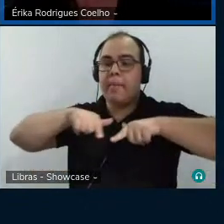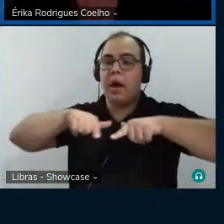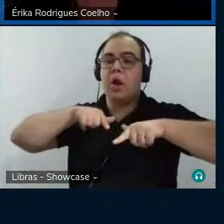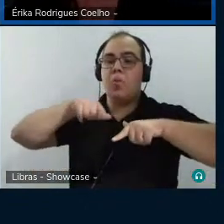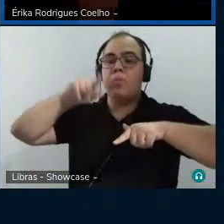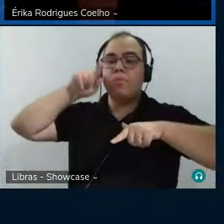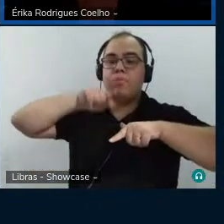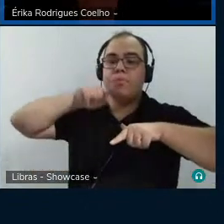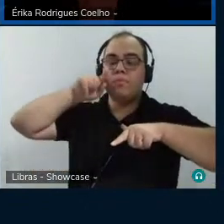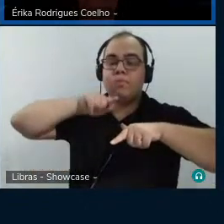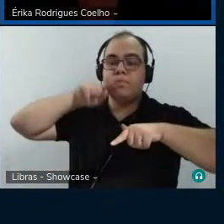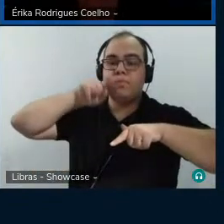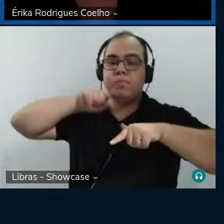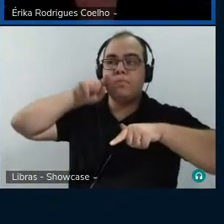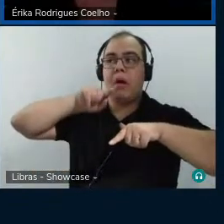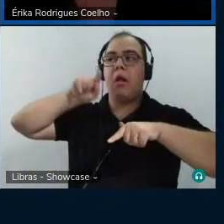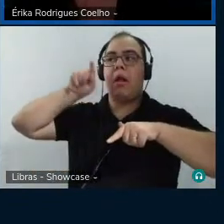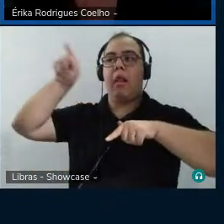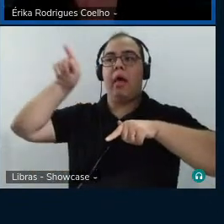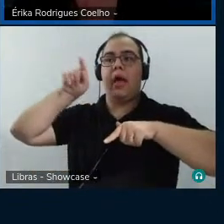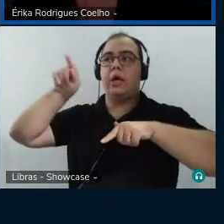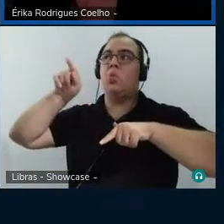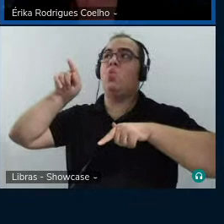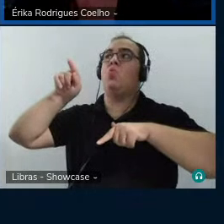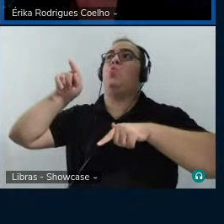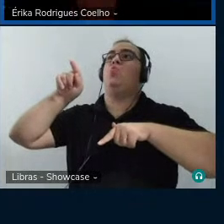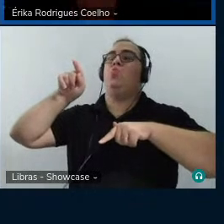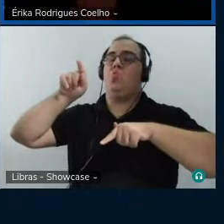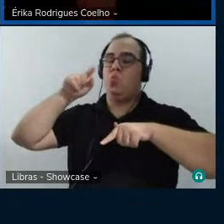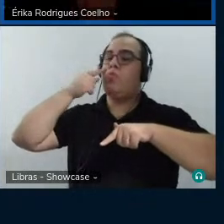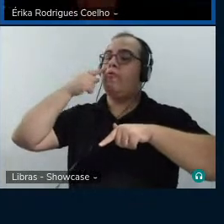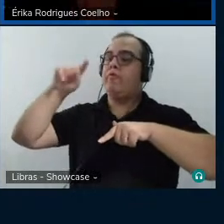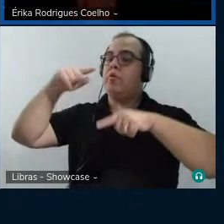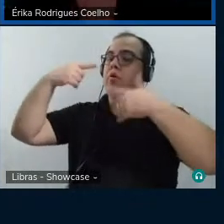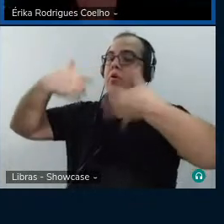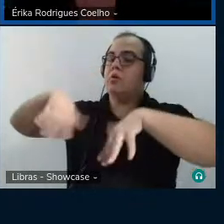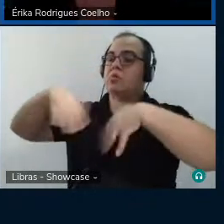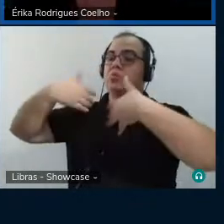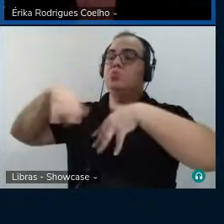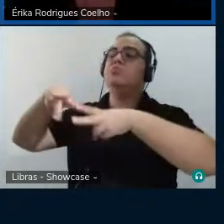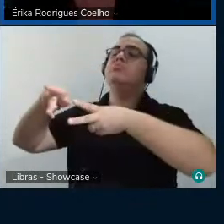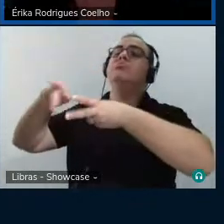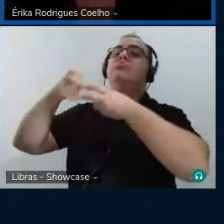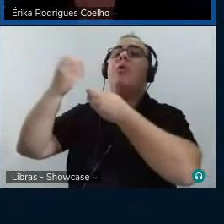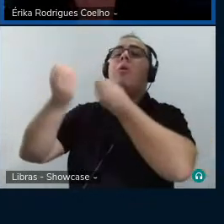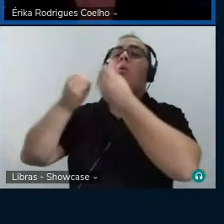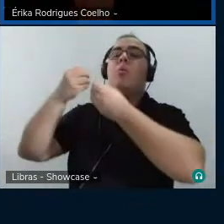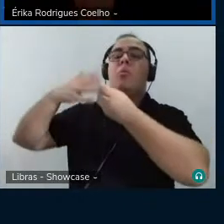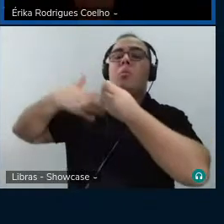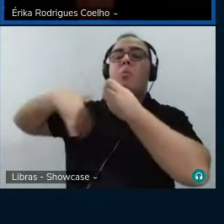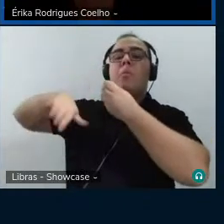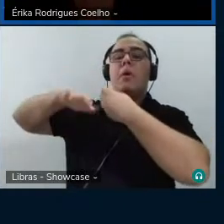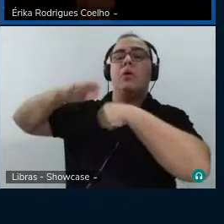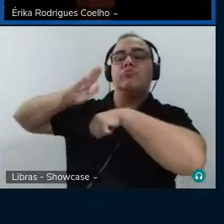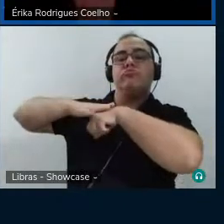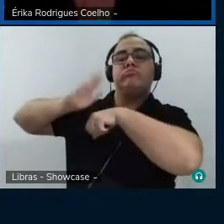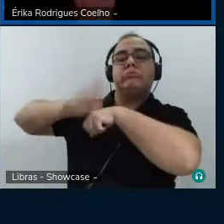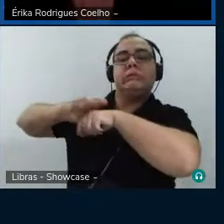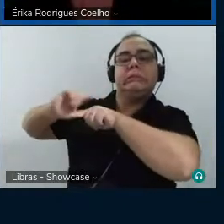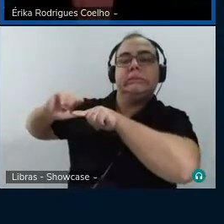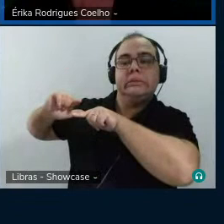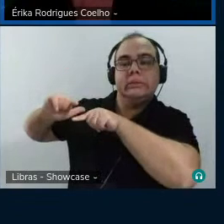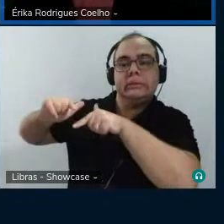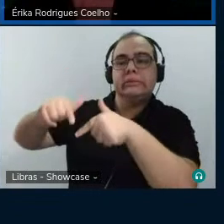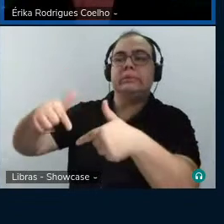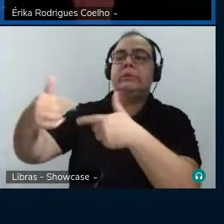Unidos, isso foi bastante visto por ela, né? Ele não é visto como um meio promotor de ativismo dentro